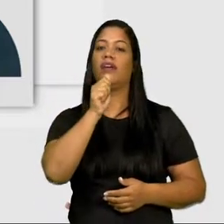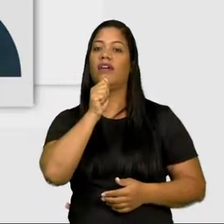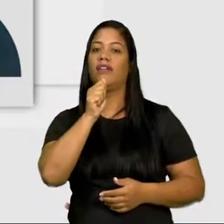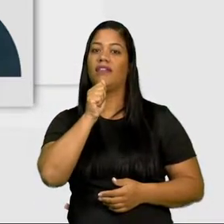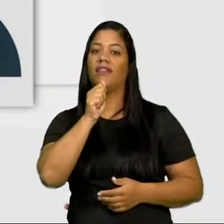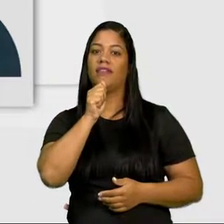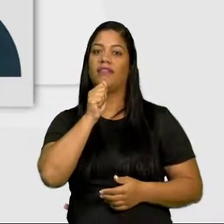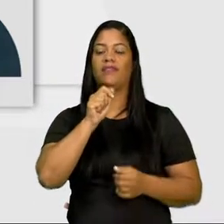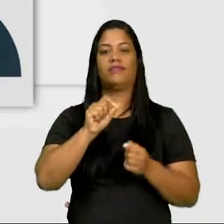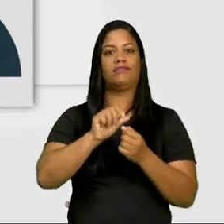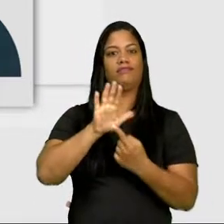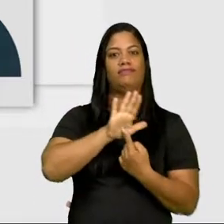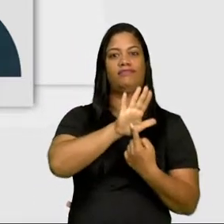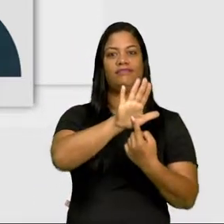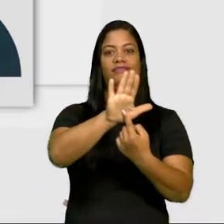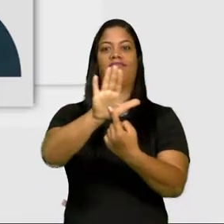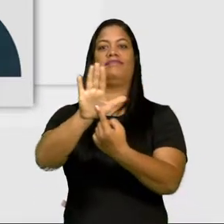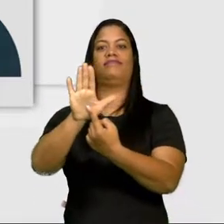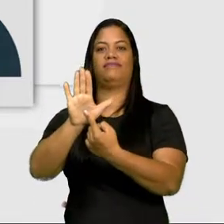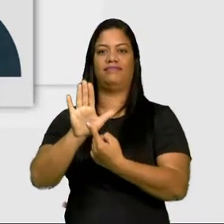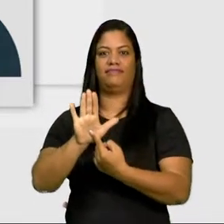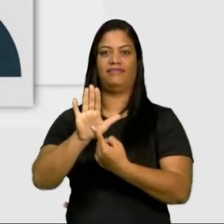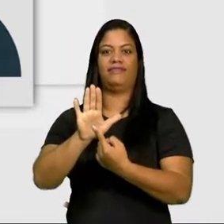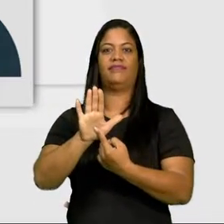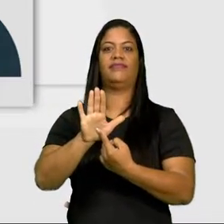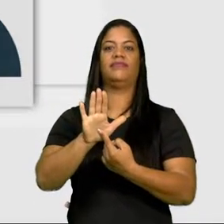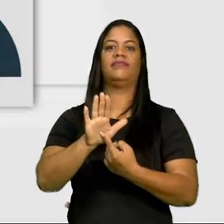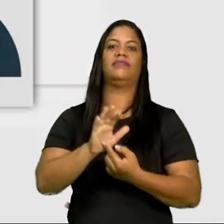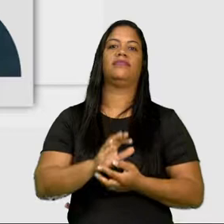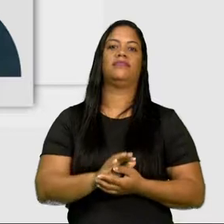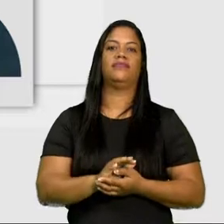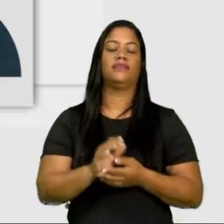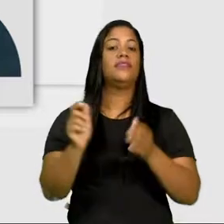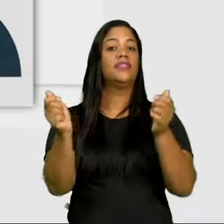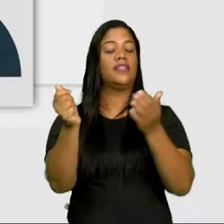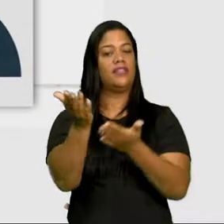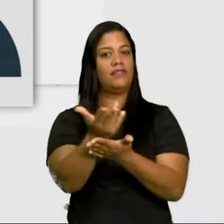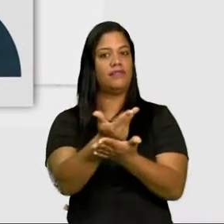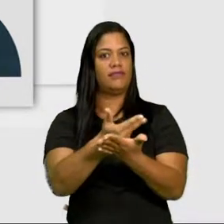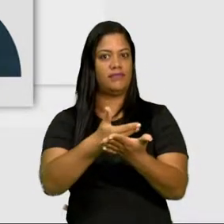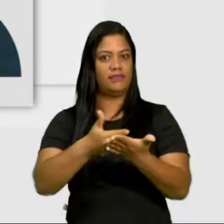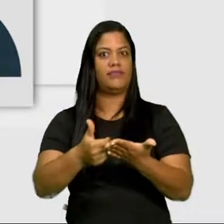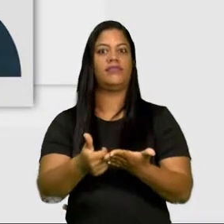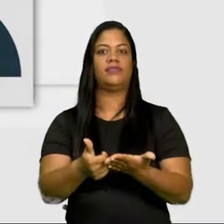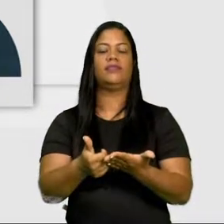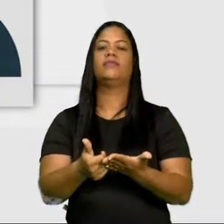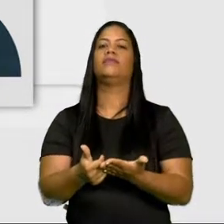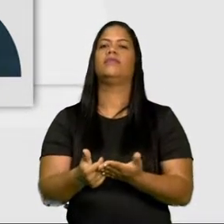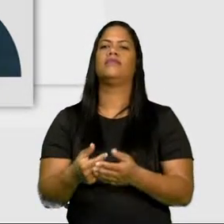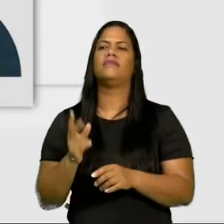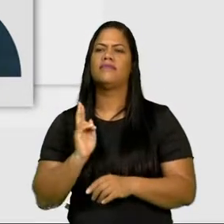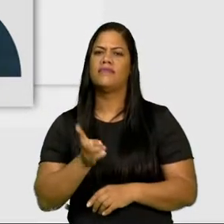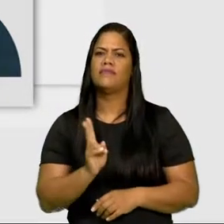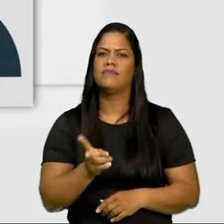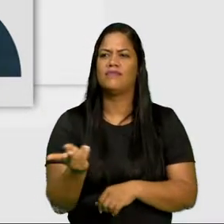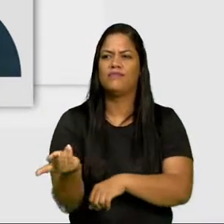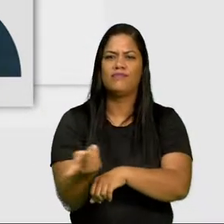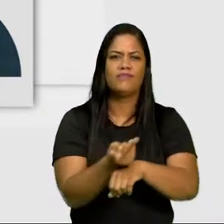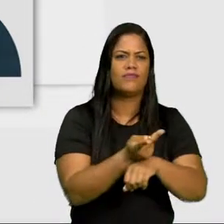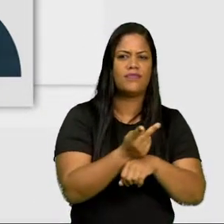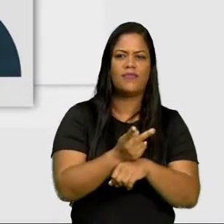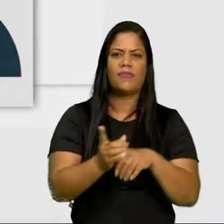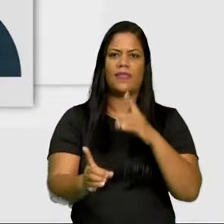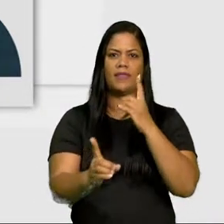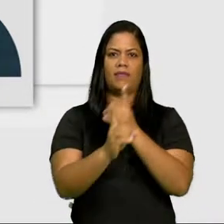que fosse representantes e representativas e figurativas, buscavam sintetizar os elementos da